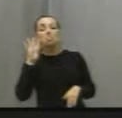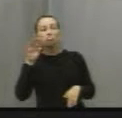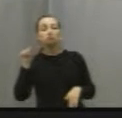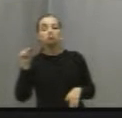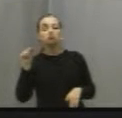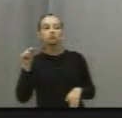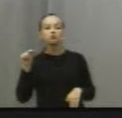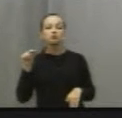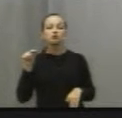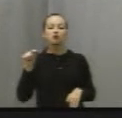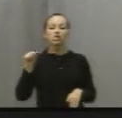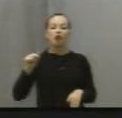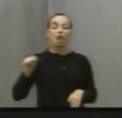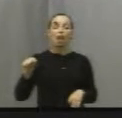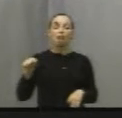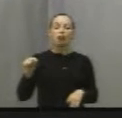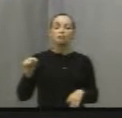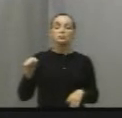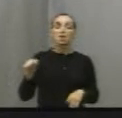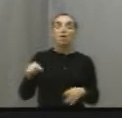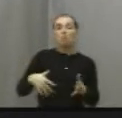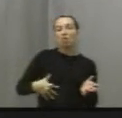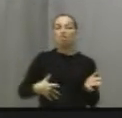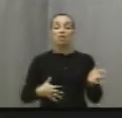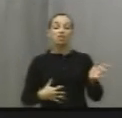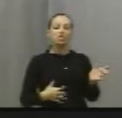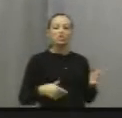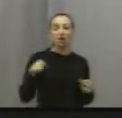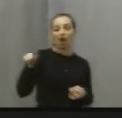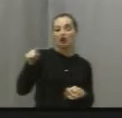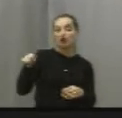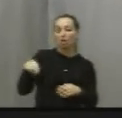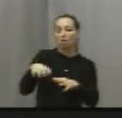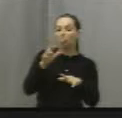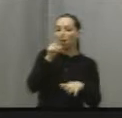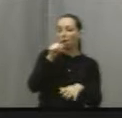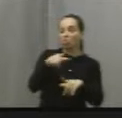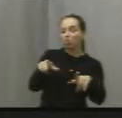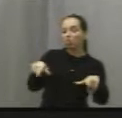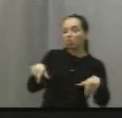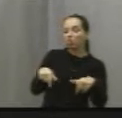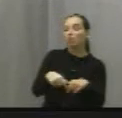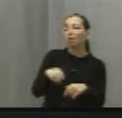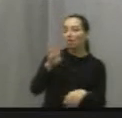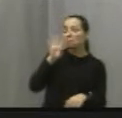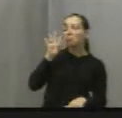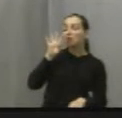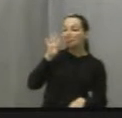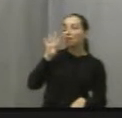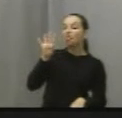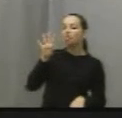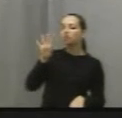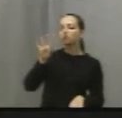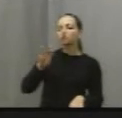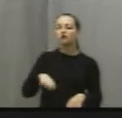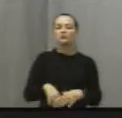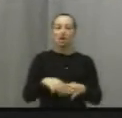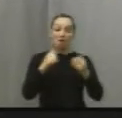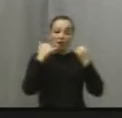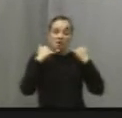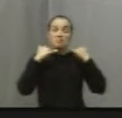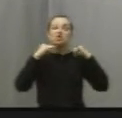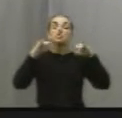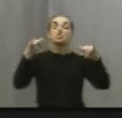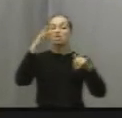Fica muito interessante fazer sapateado ali, muito bonito. E eu quero avisar as pessoas que nos assistem, que a partir da semana que